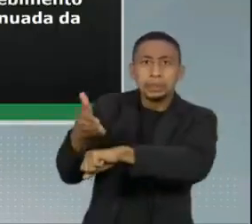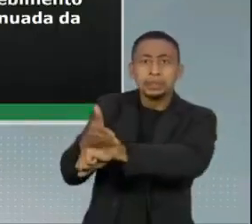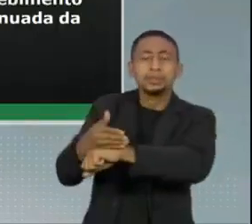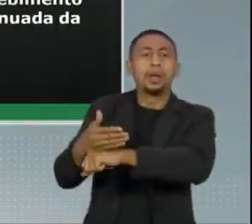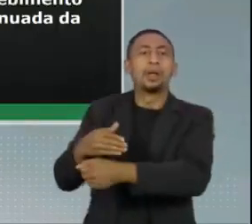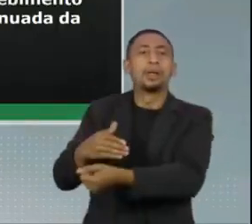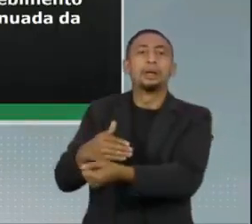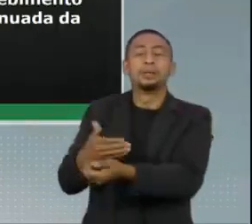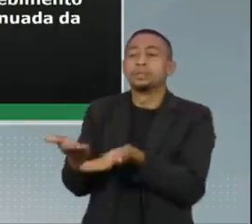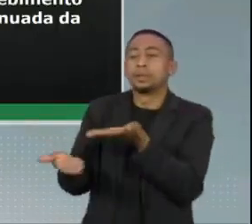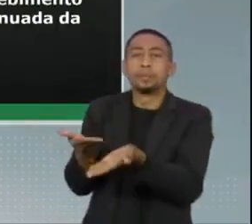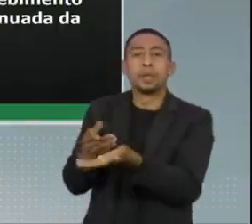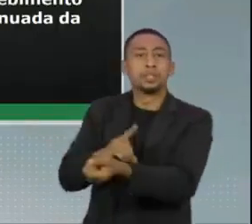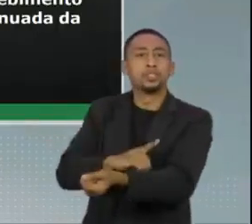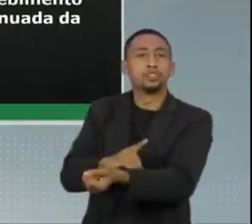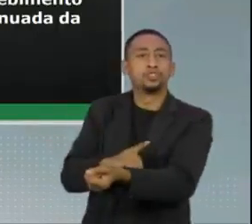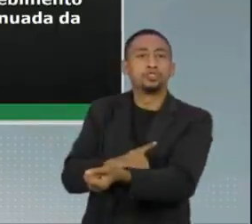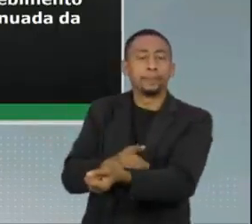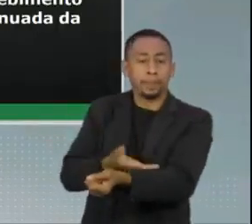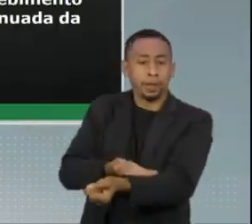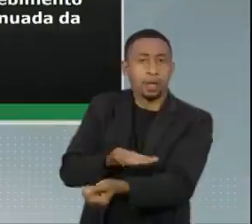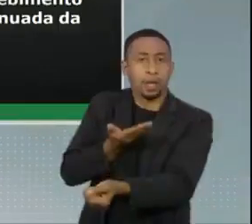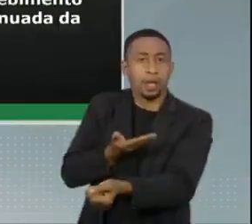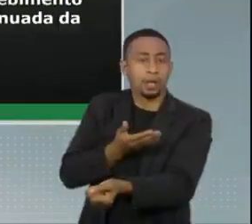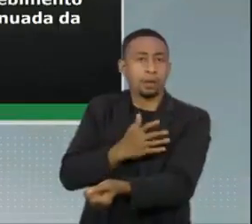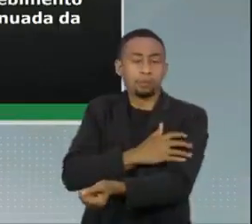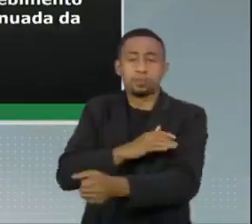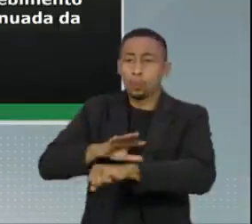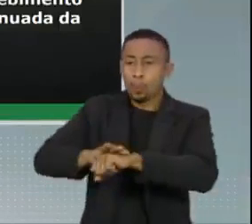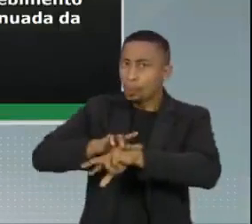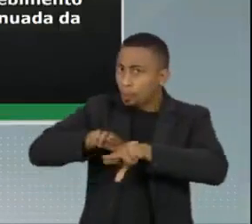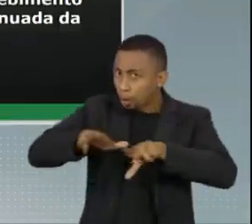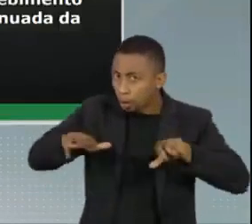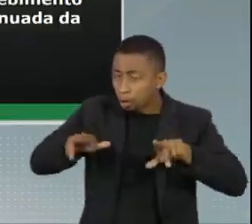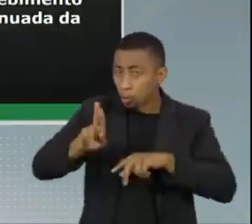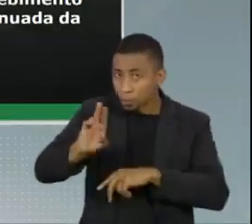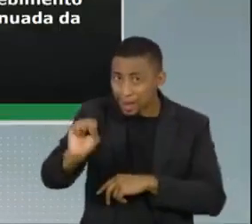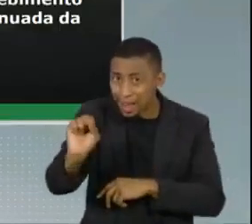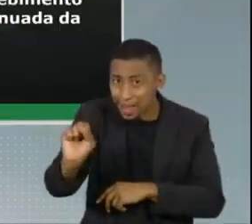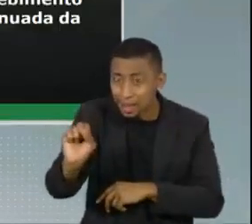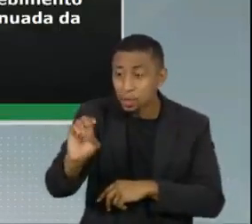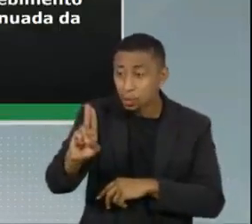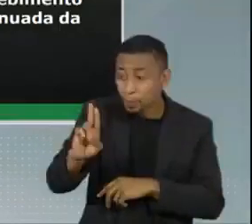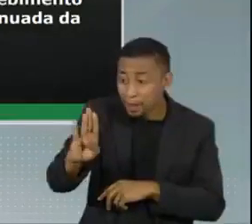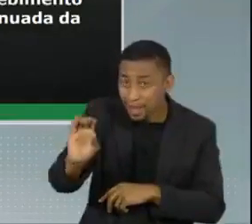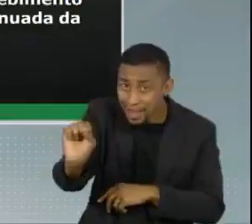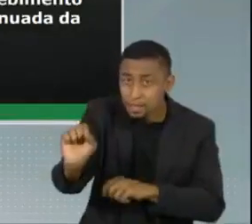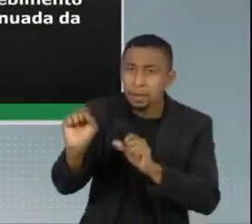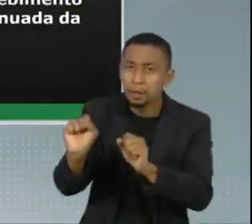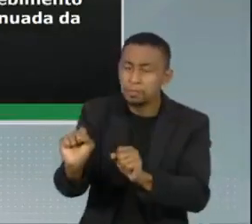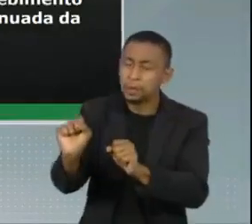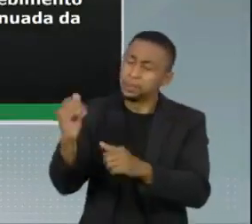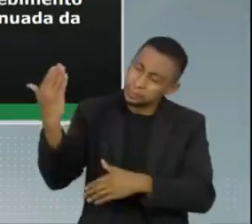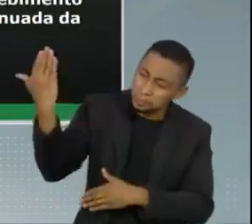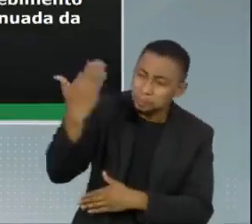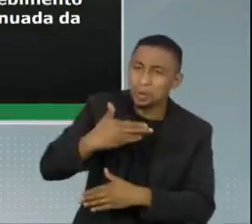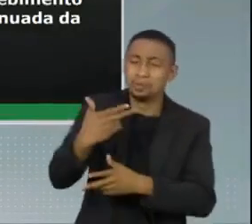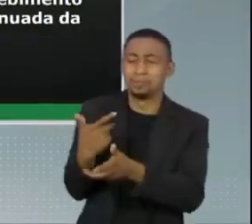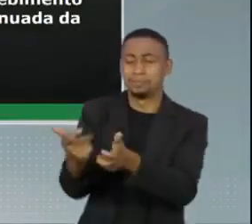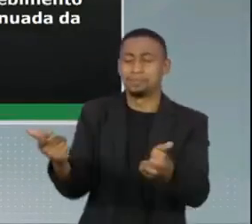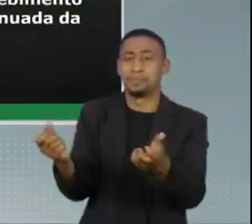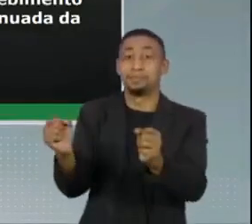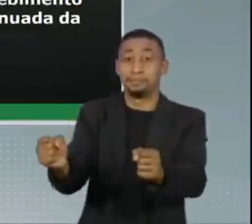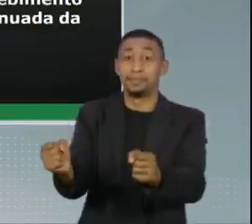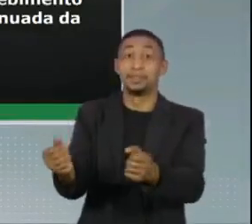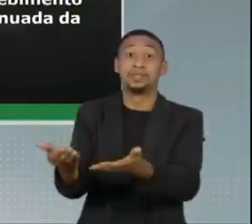diabetes ou de outra comorbidade, esse cadastro na própria unidade básica de saúde será usado para vacinação. E as pessoas